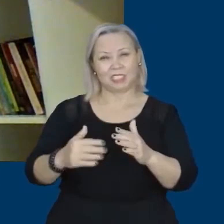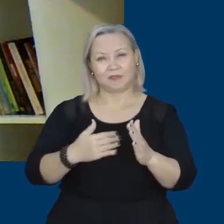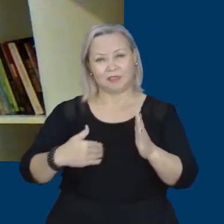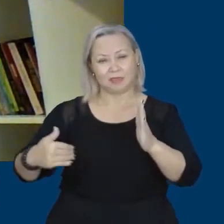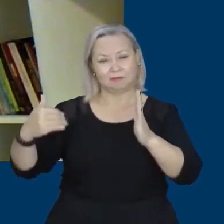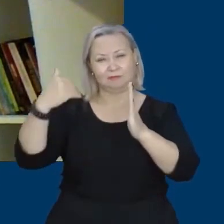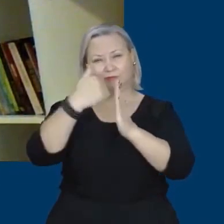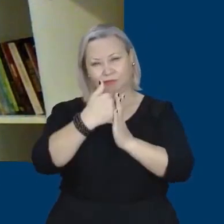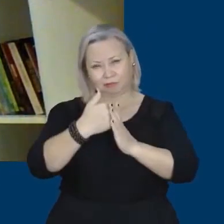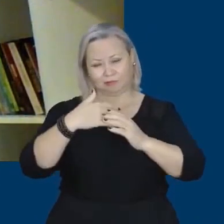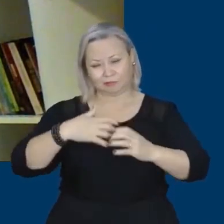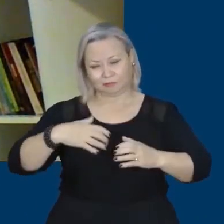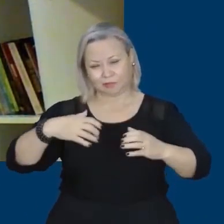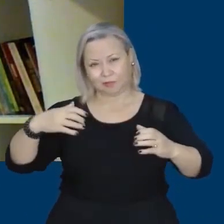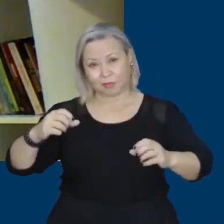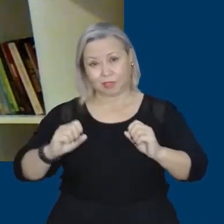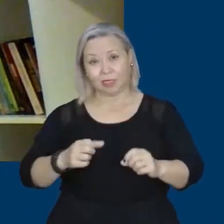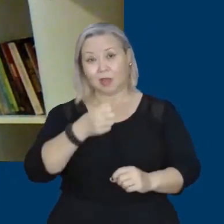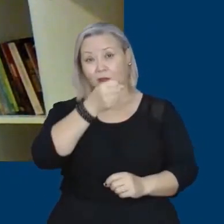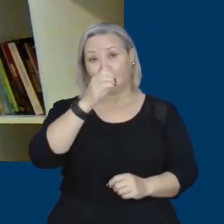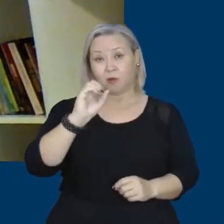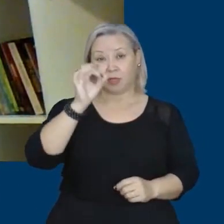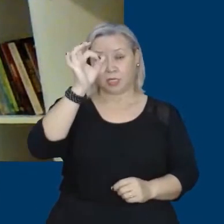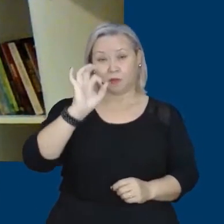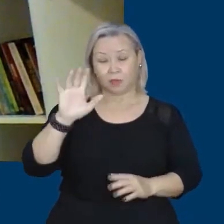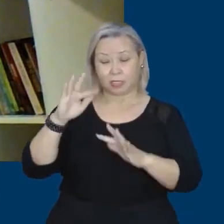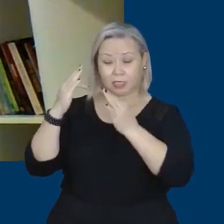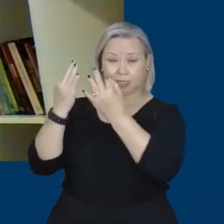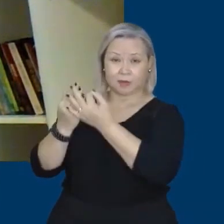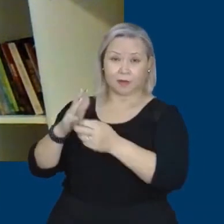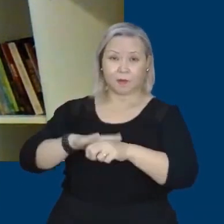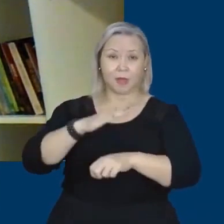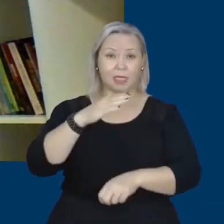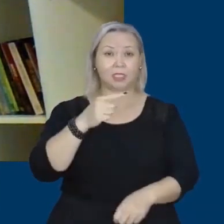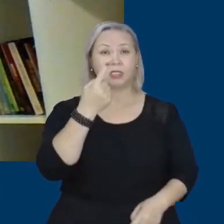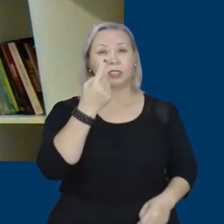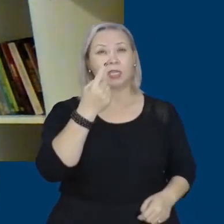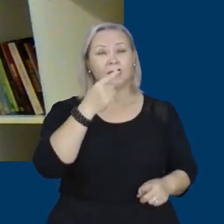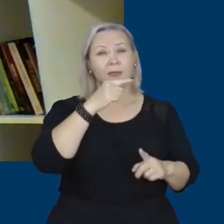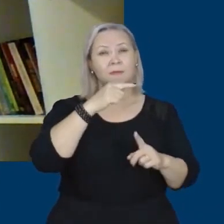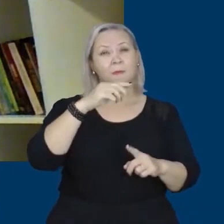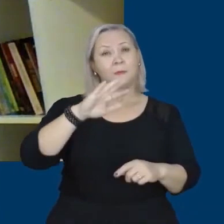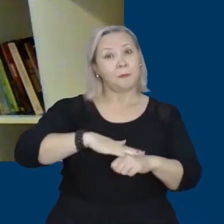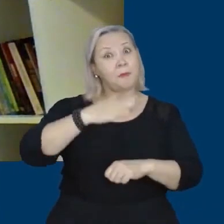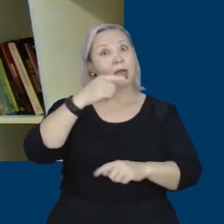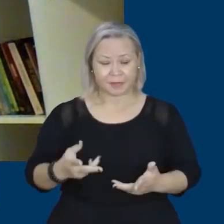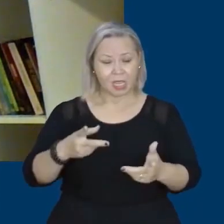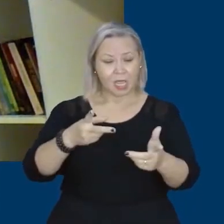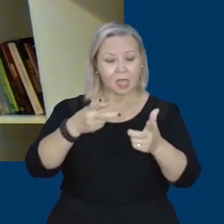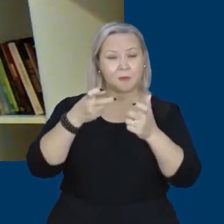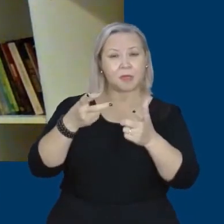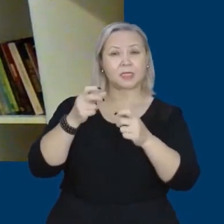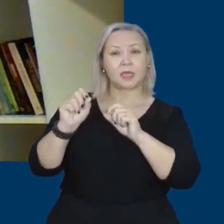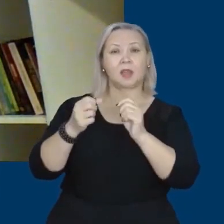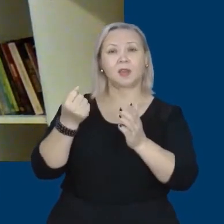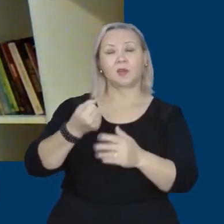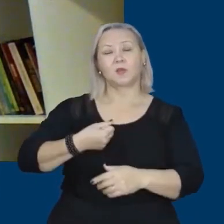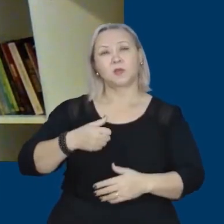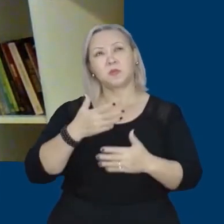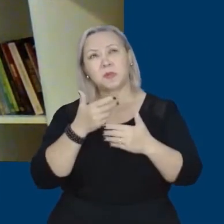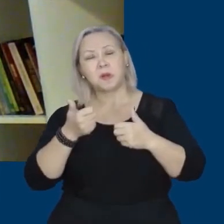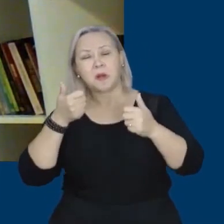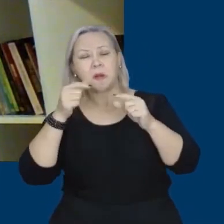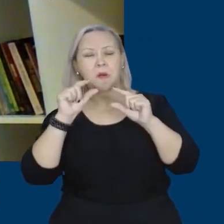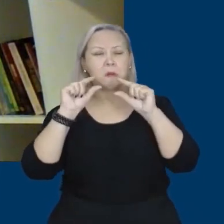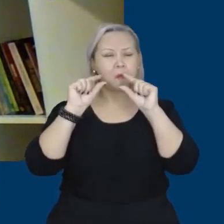bem colocou, 80% das famílias, sendo que mais de um quarto está inadimplente. Os números melhoraram um pouquinho